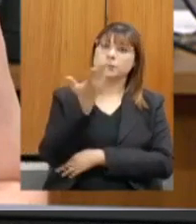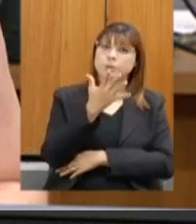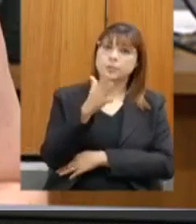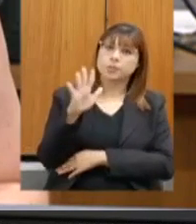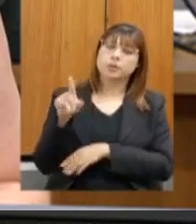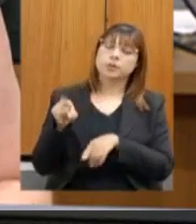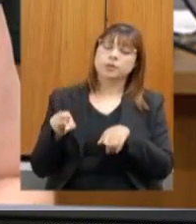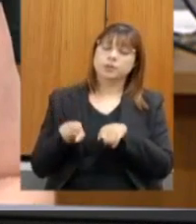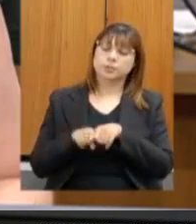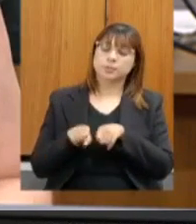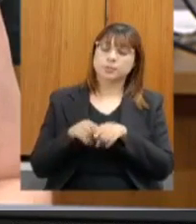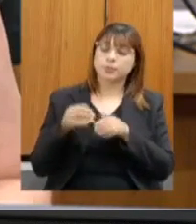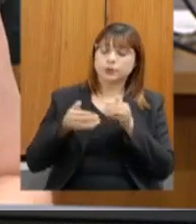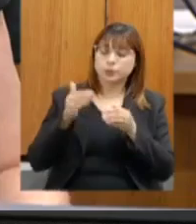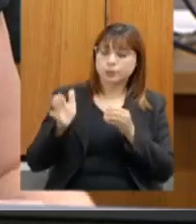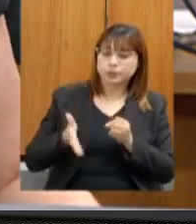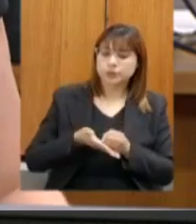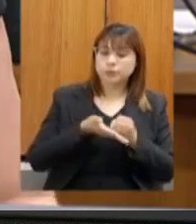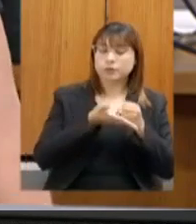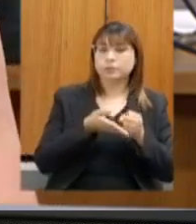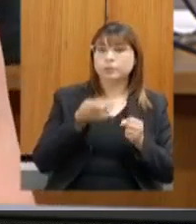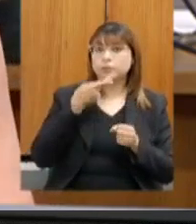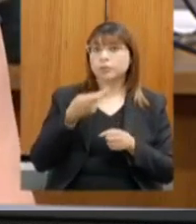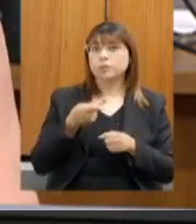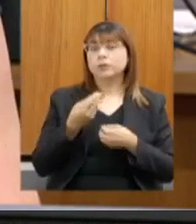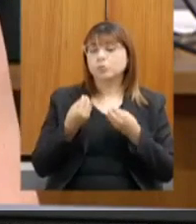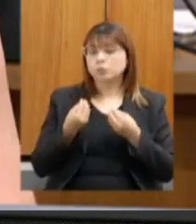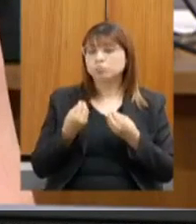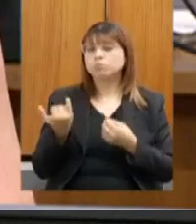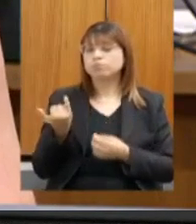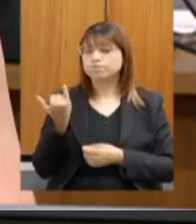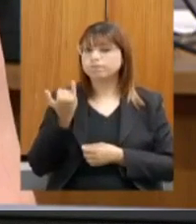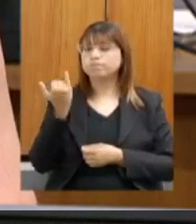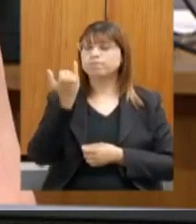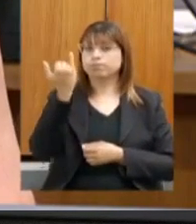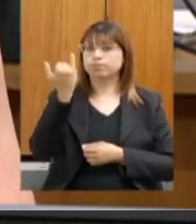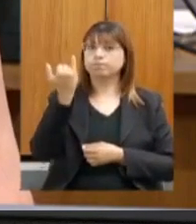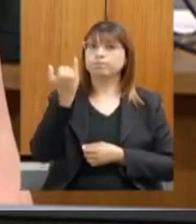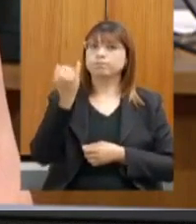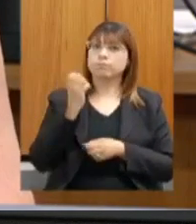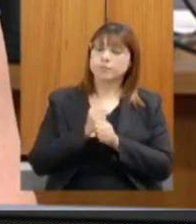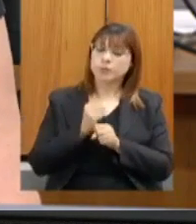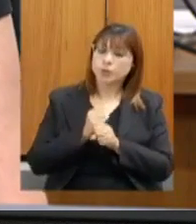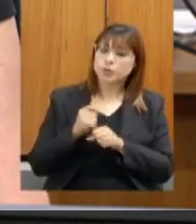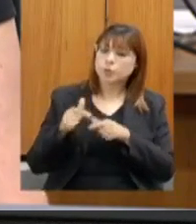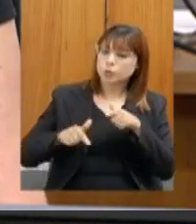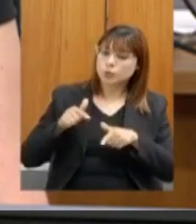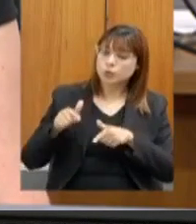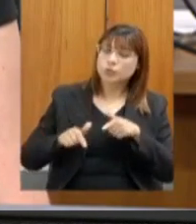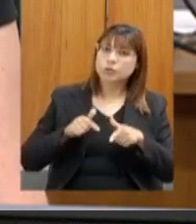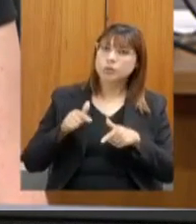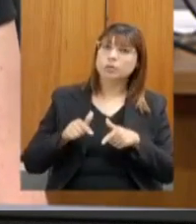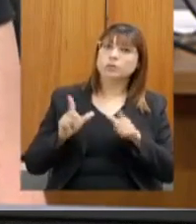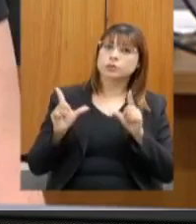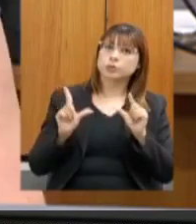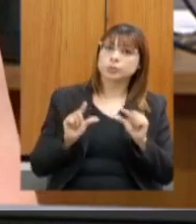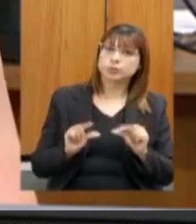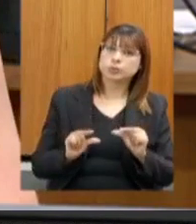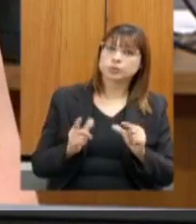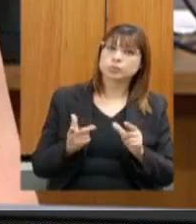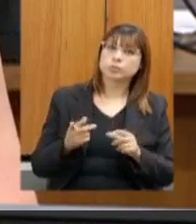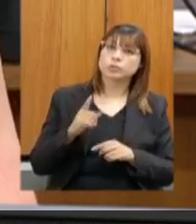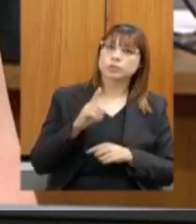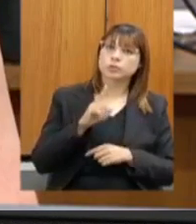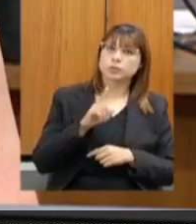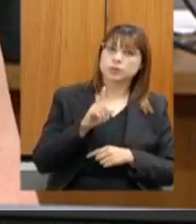Sustentável e destacar a importância que essa produtividade na redução dos passivos de